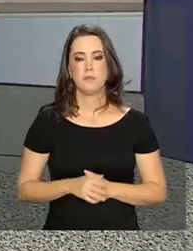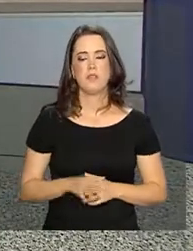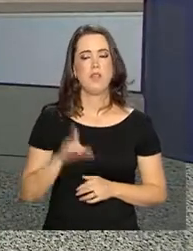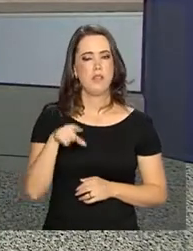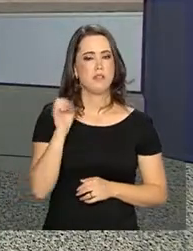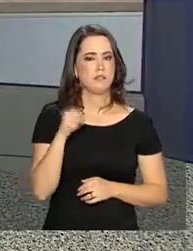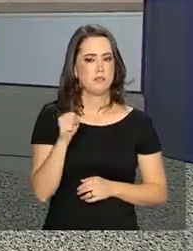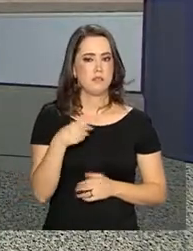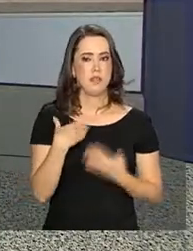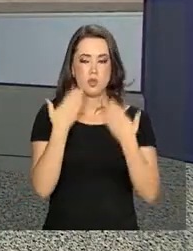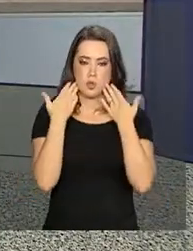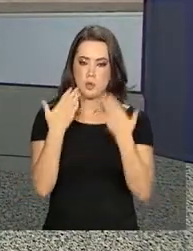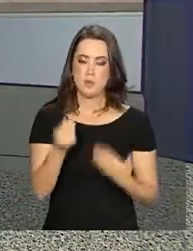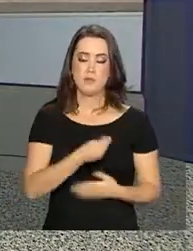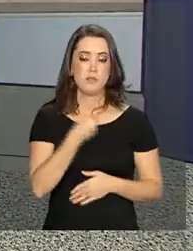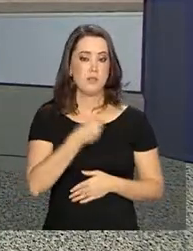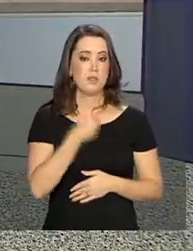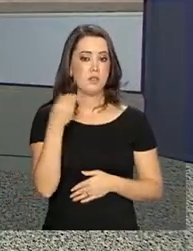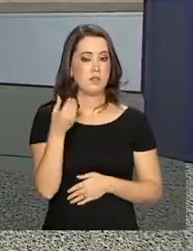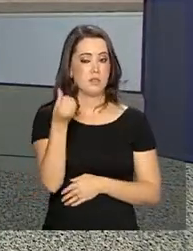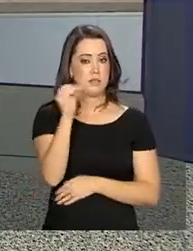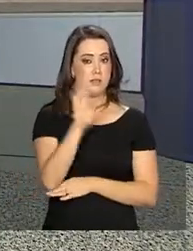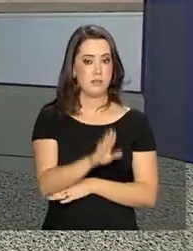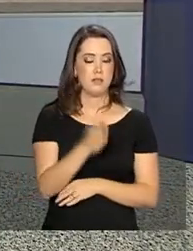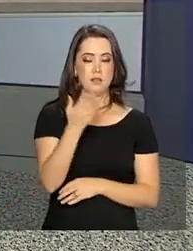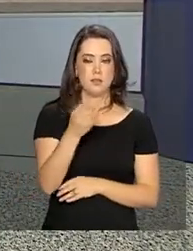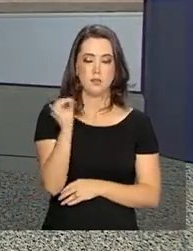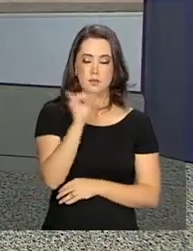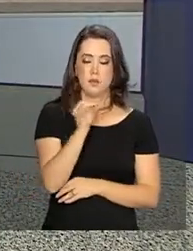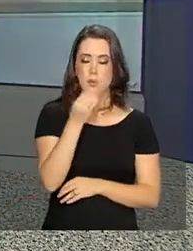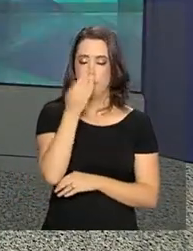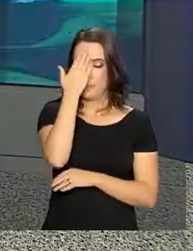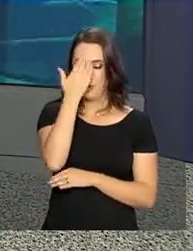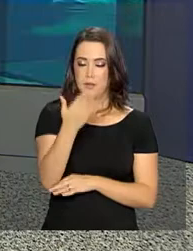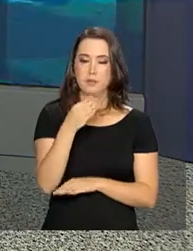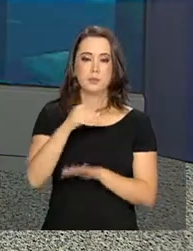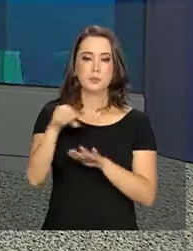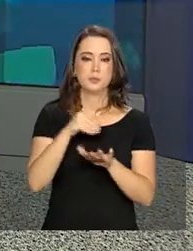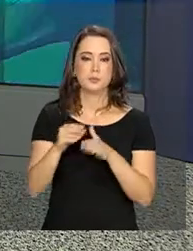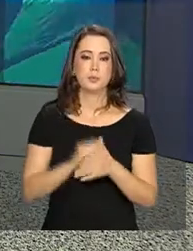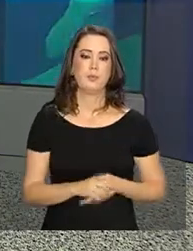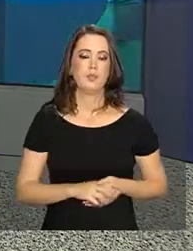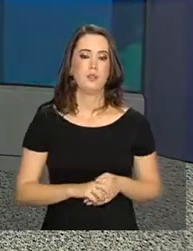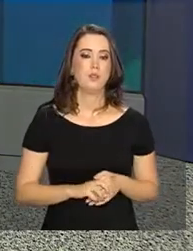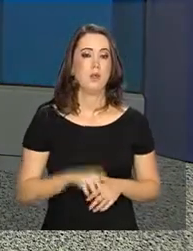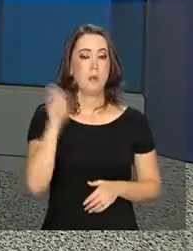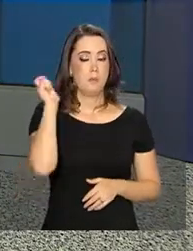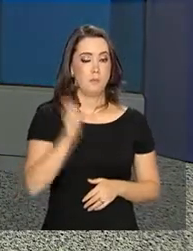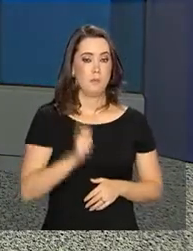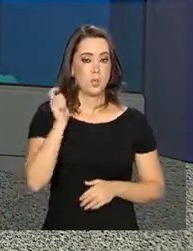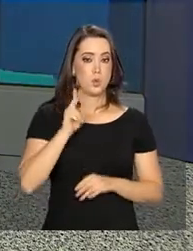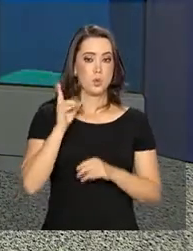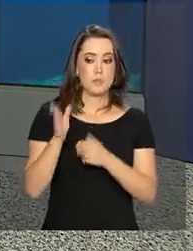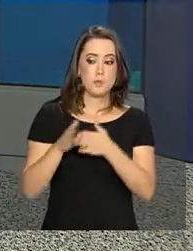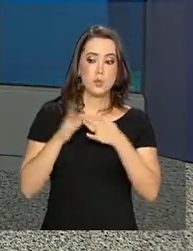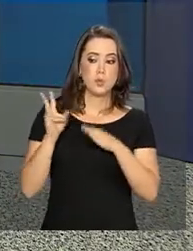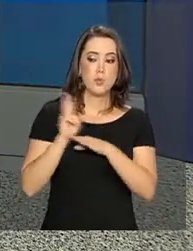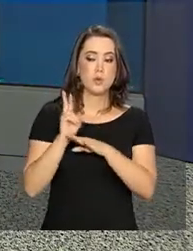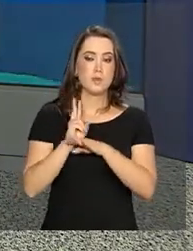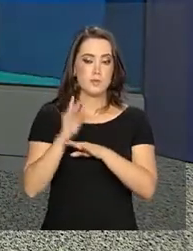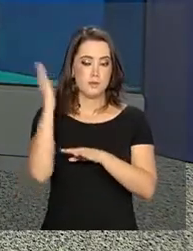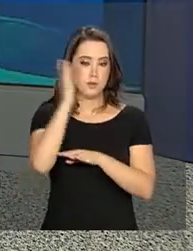É isso mesmo. Transmissão ao vivo aqui. Gabi, obrigado pelas informações. Refugiados podem se inscrever para cursos de